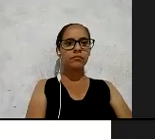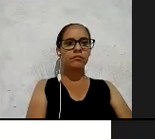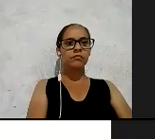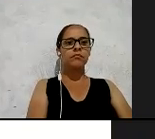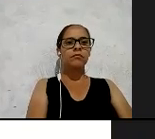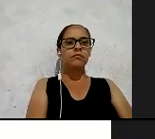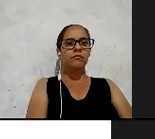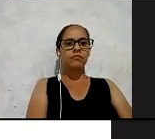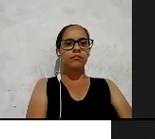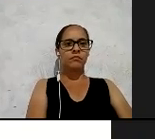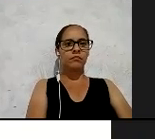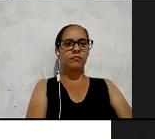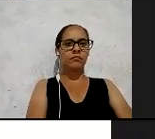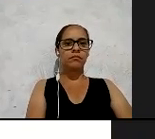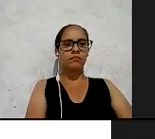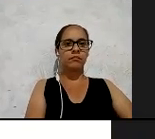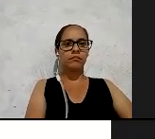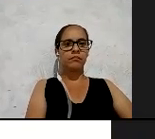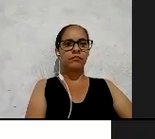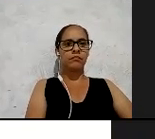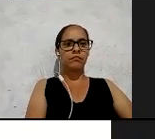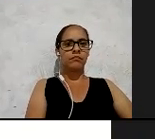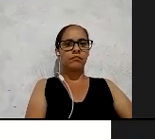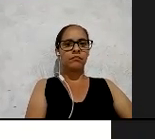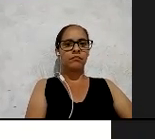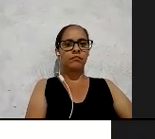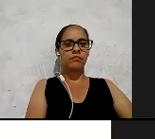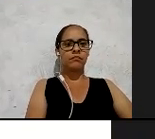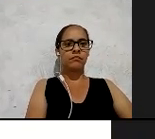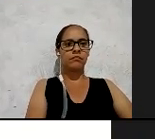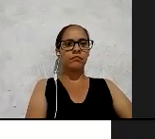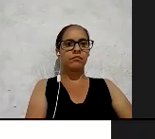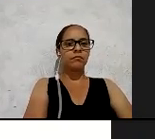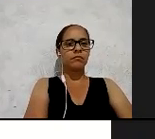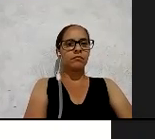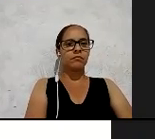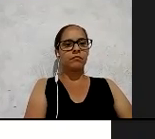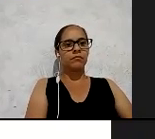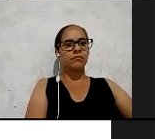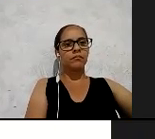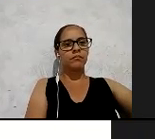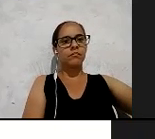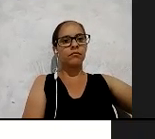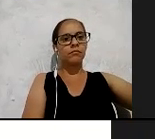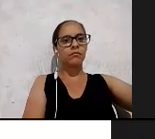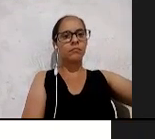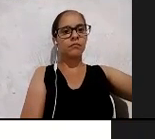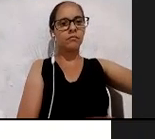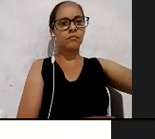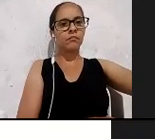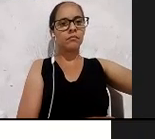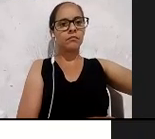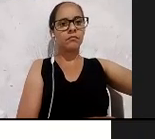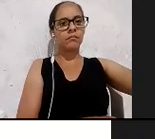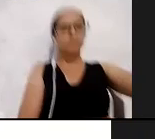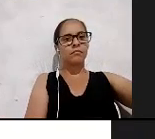Contudo, na medida em que a questão do isolamento social se tornou algo obrigatório para nós,